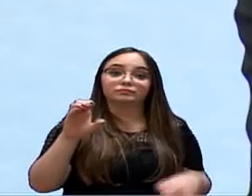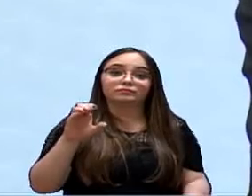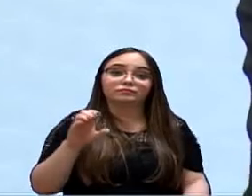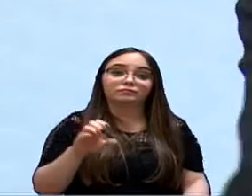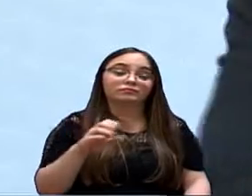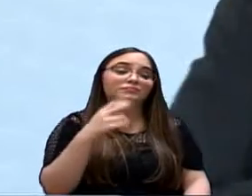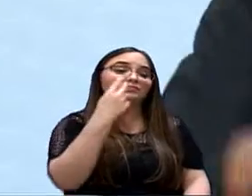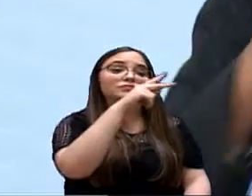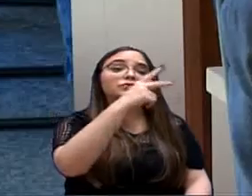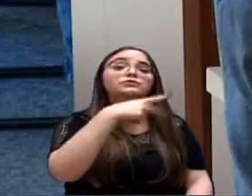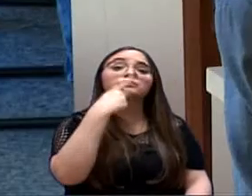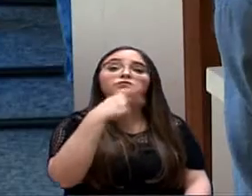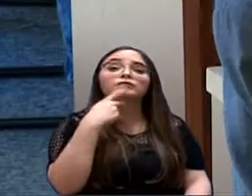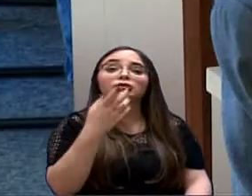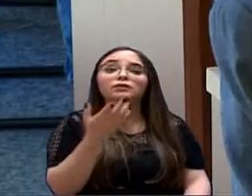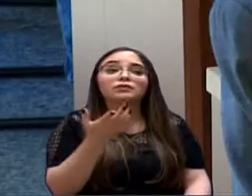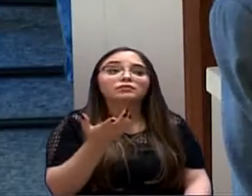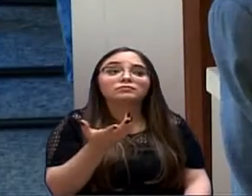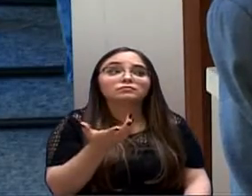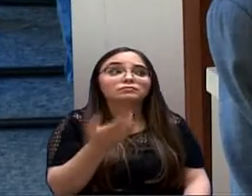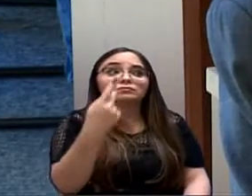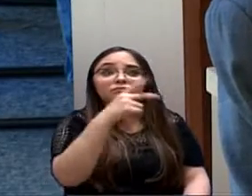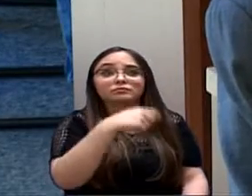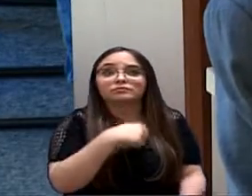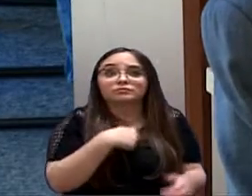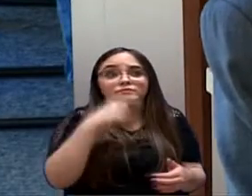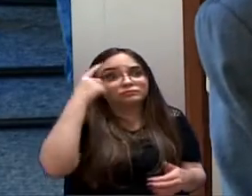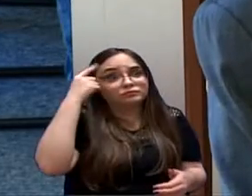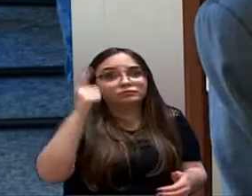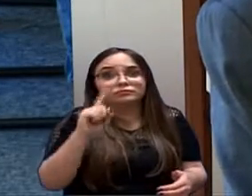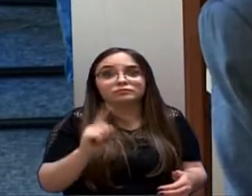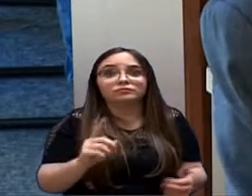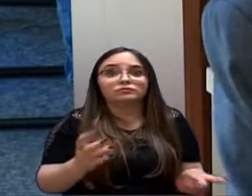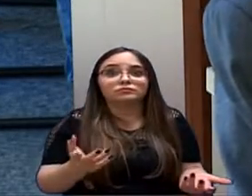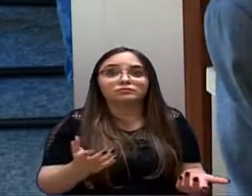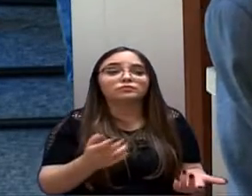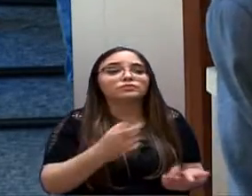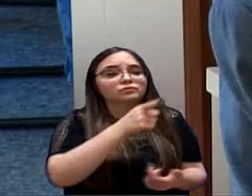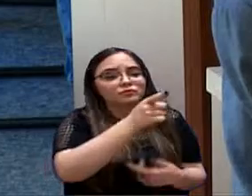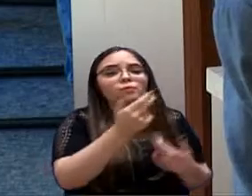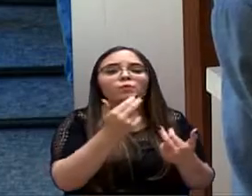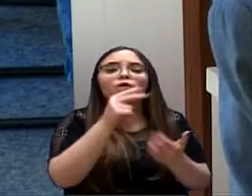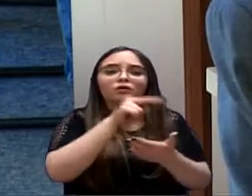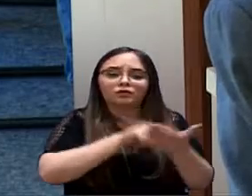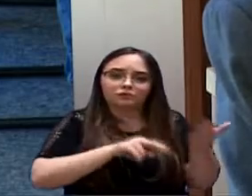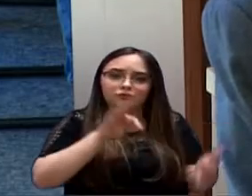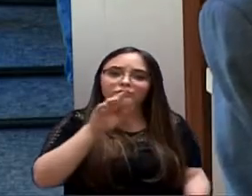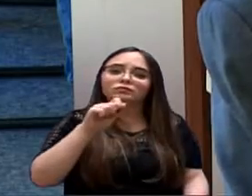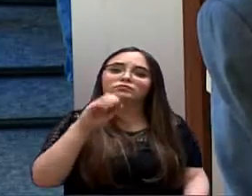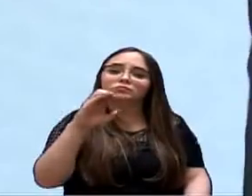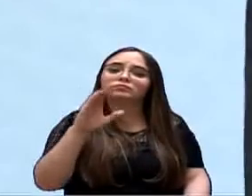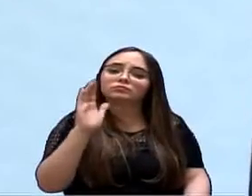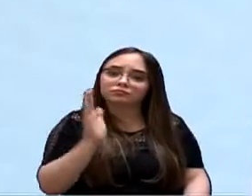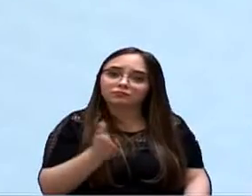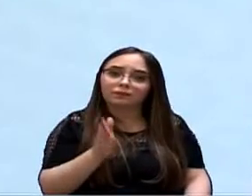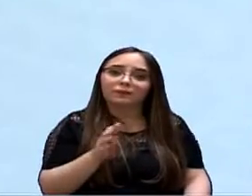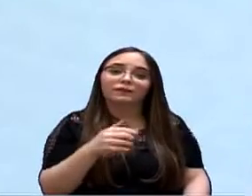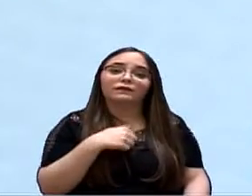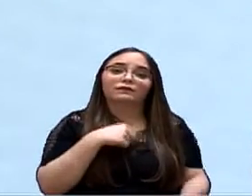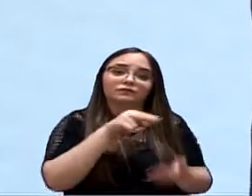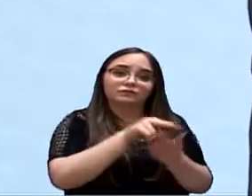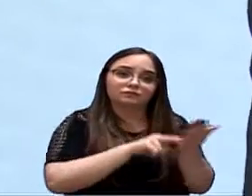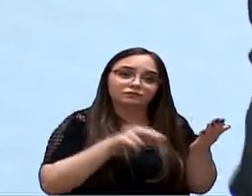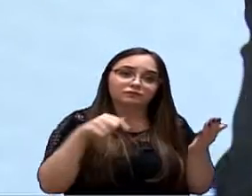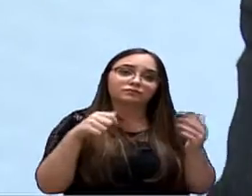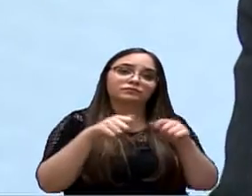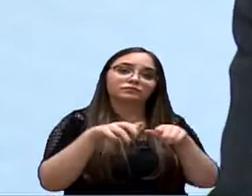nome. que está falando, eu tenho o direito e a costura jurídica tem O senhor lê o TAC assim como eu. Nós lemos o TAC, eu estou dizendo, eu li em